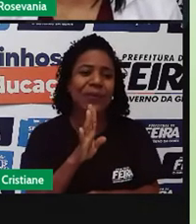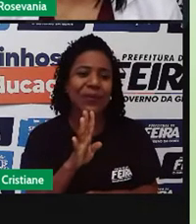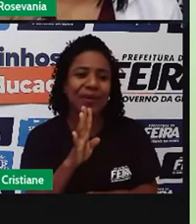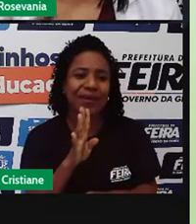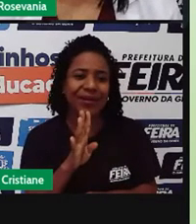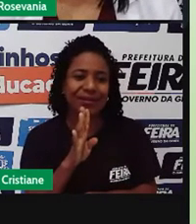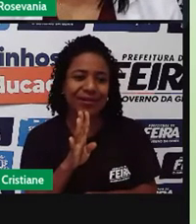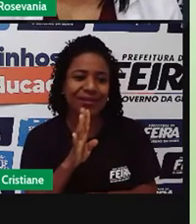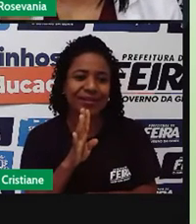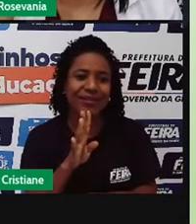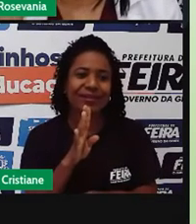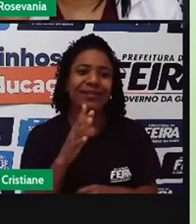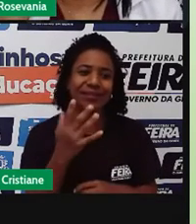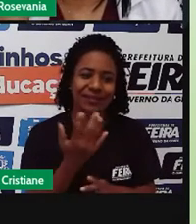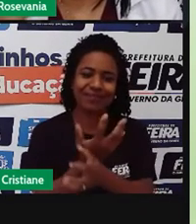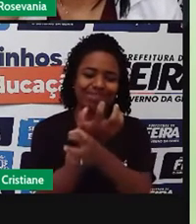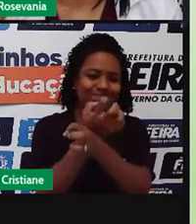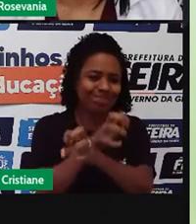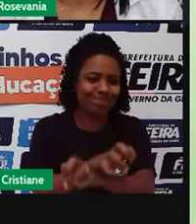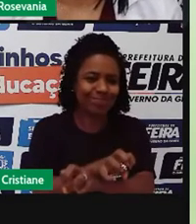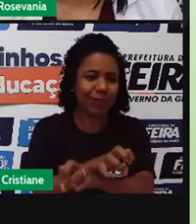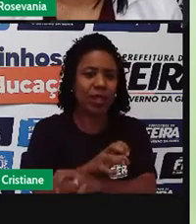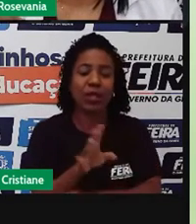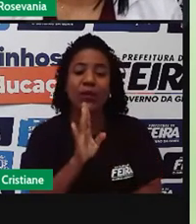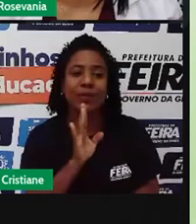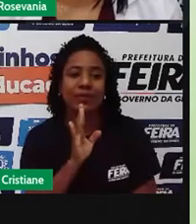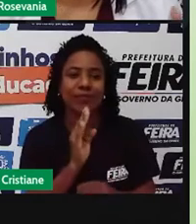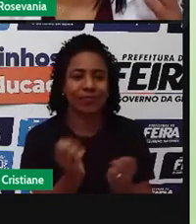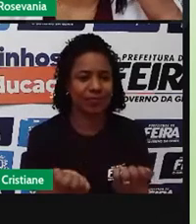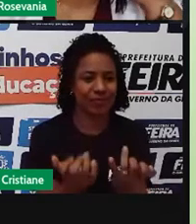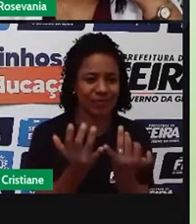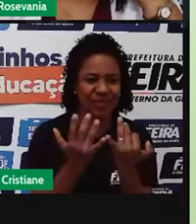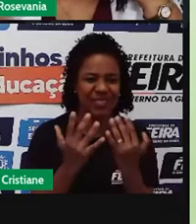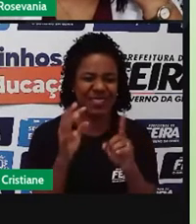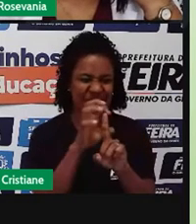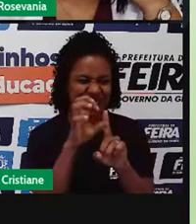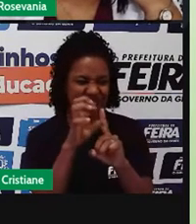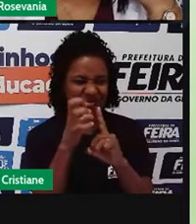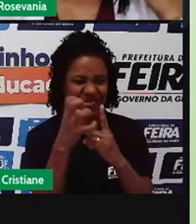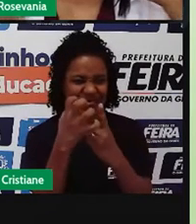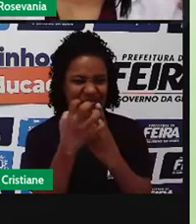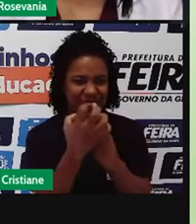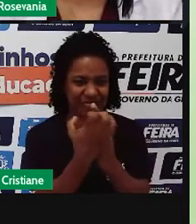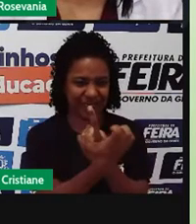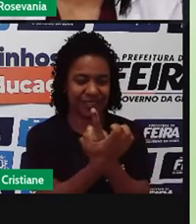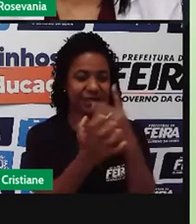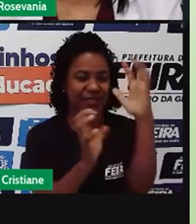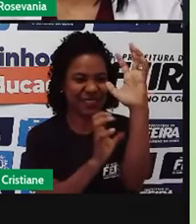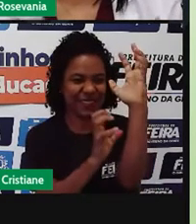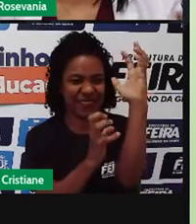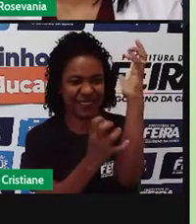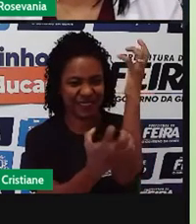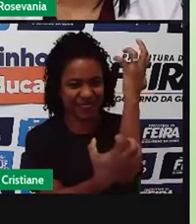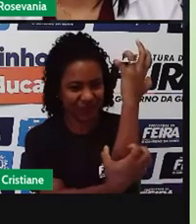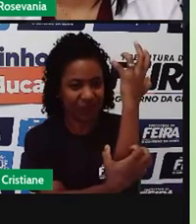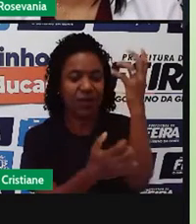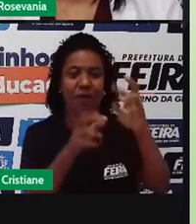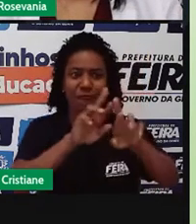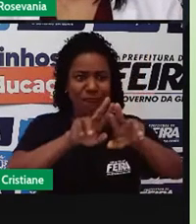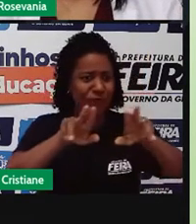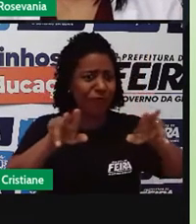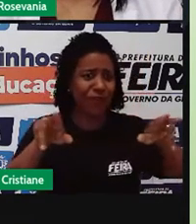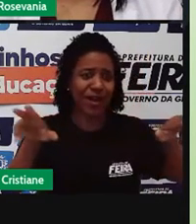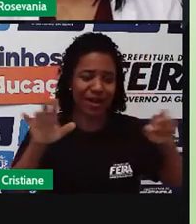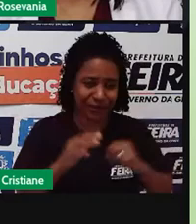conhecimento, a gente, nessa área, já tem muitas plantas, assim, espinhosas, os facheiros, os chiquichiques, o mandacaru,